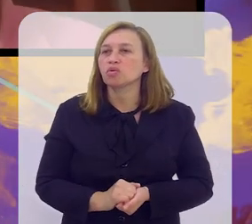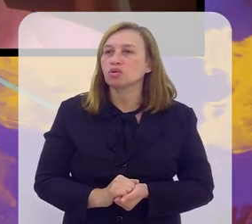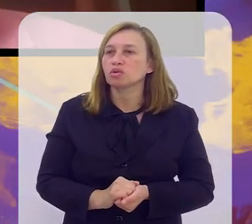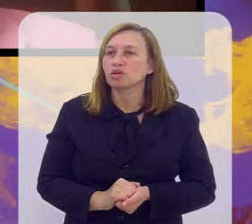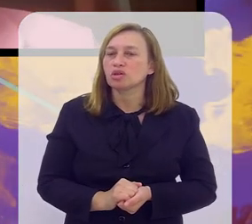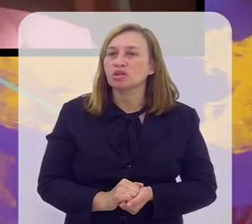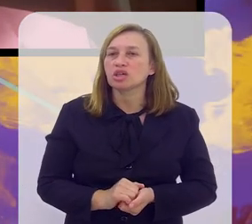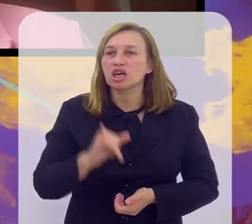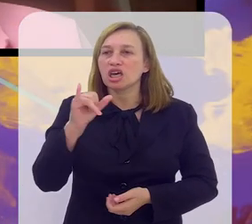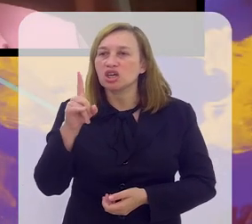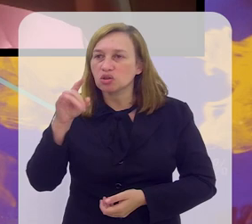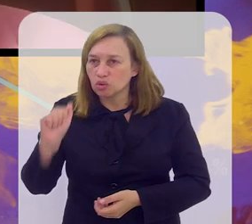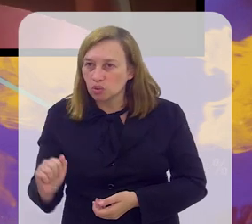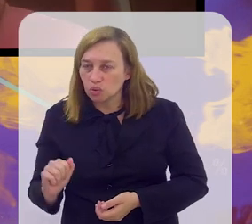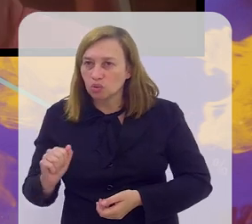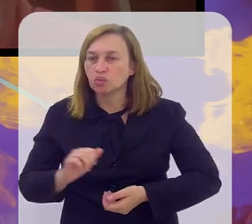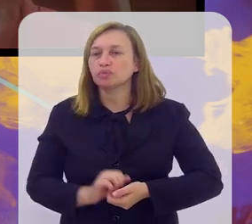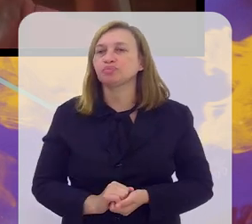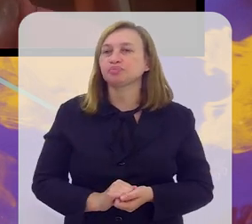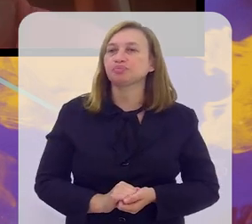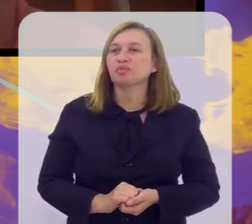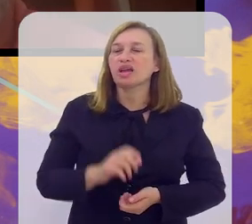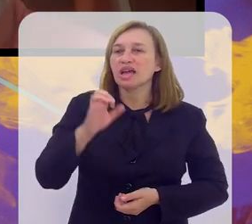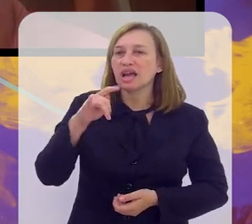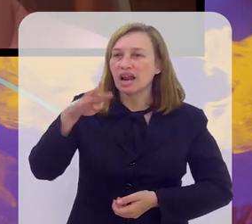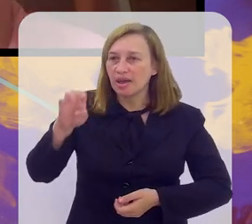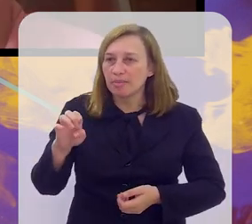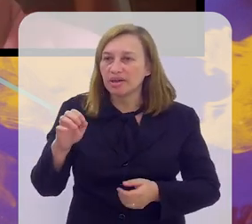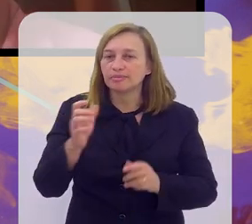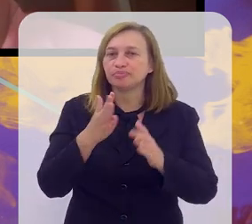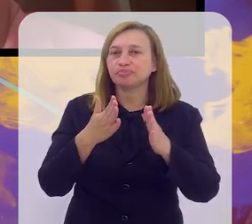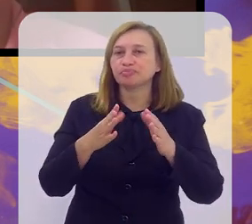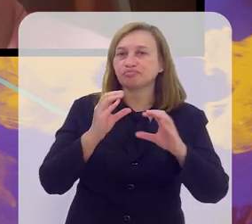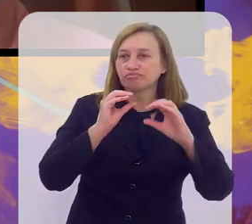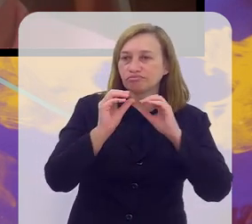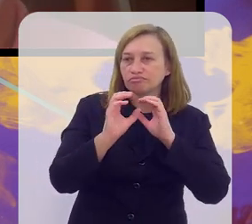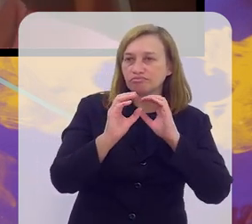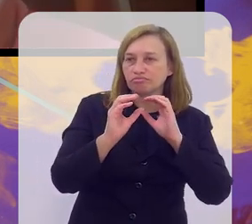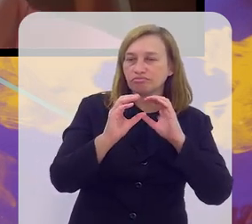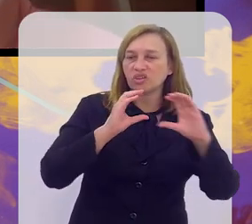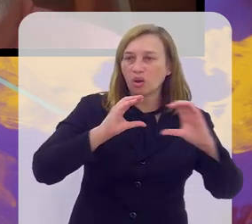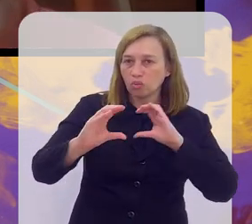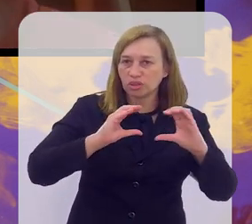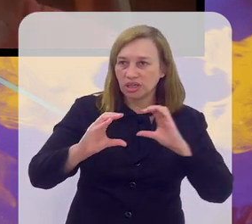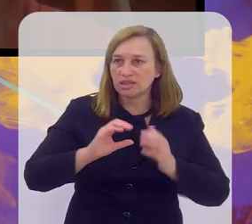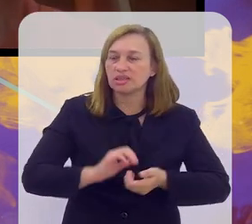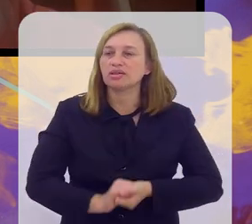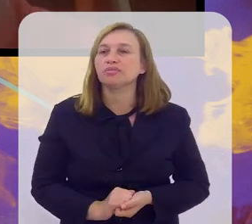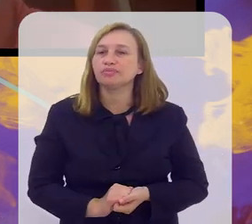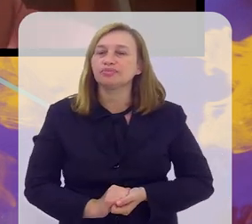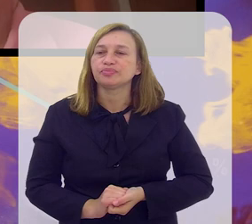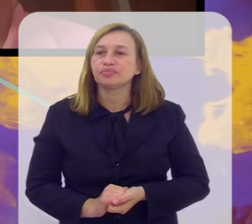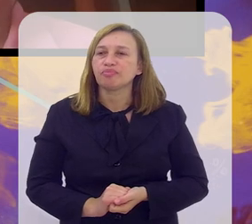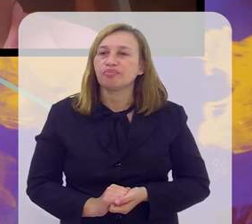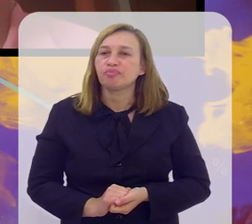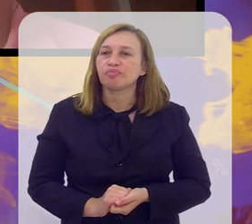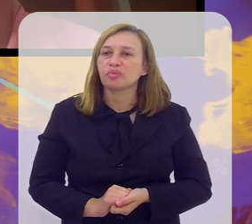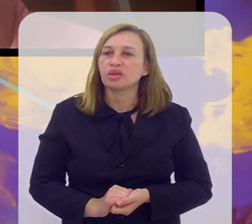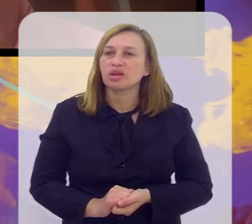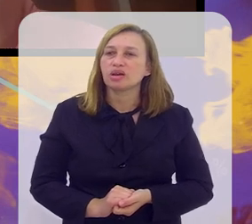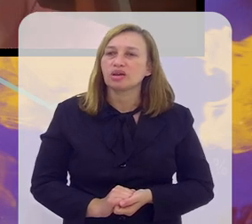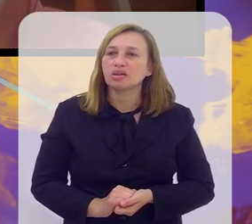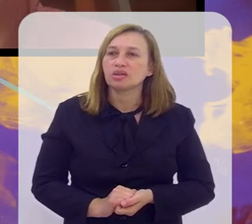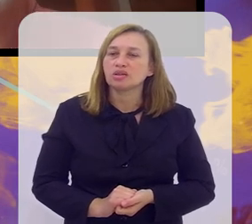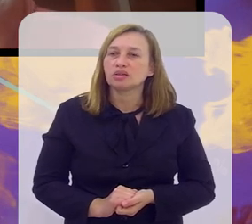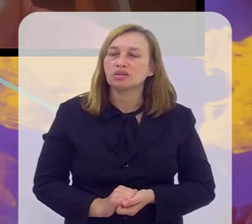ídolo Kleber Leite, um dos grandes monstros da comunicação. Eu estou me dirigindo aqui ao dirigente Kleber Leite, né? Que